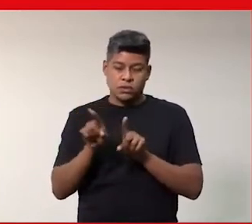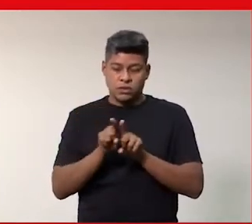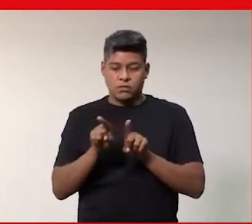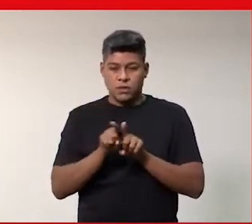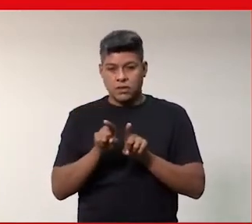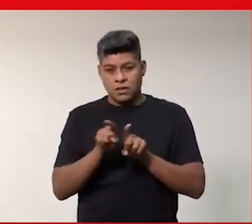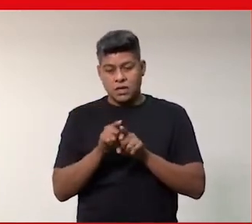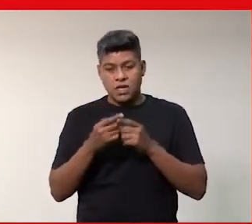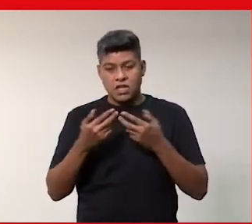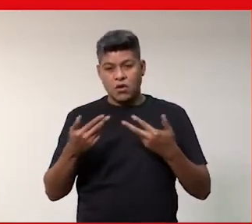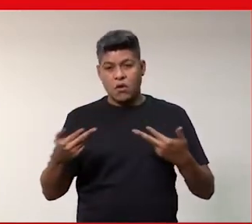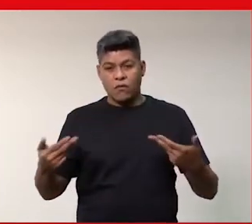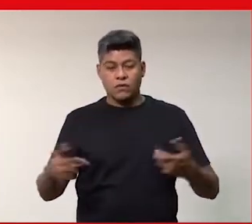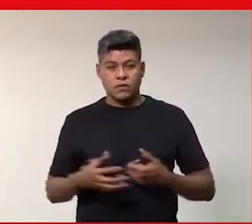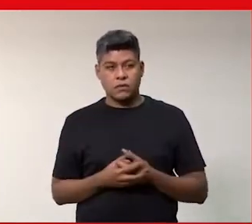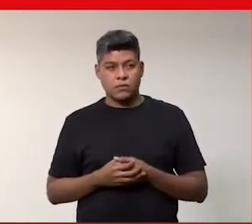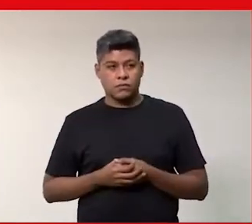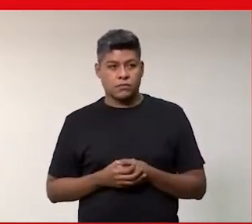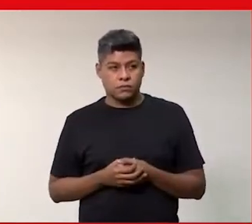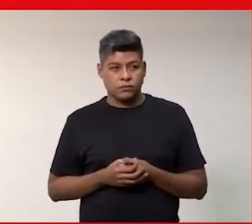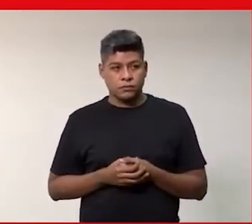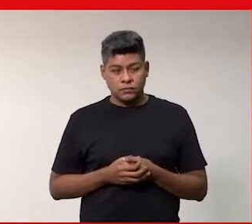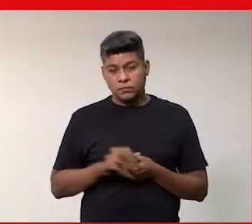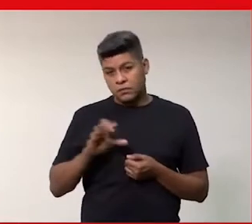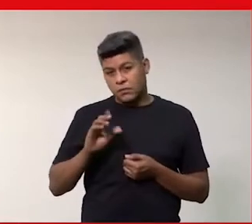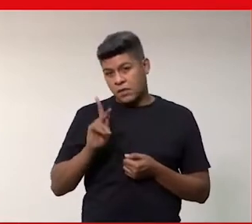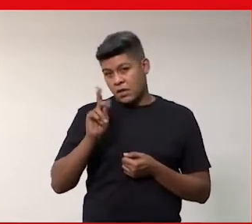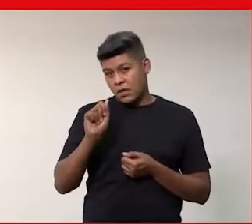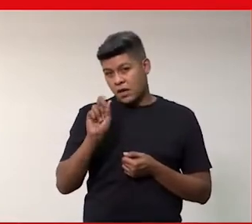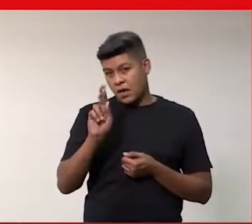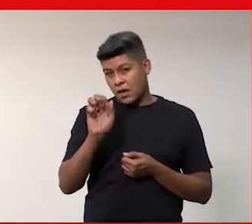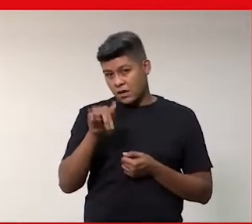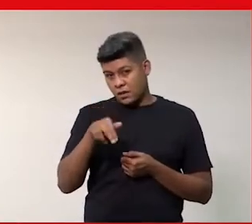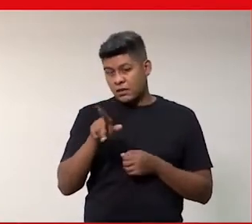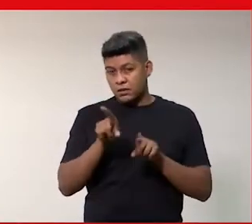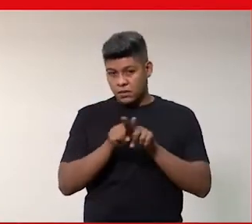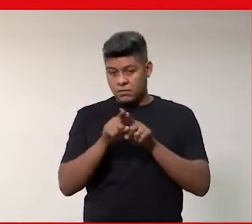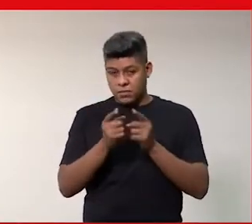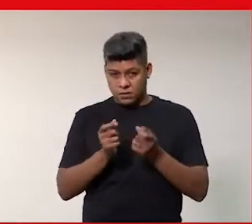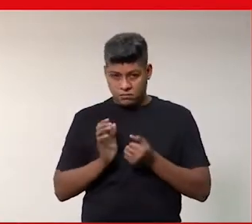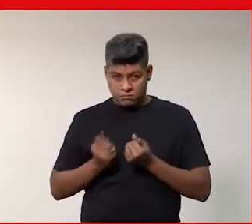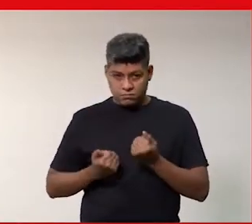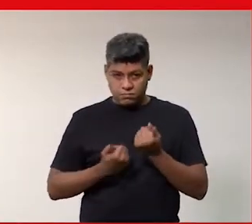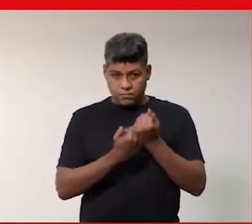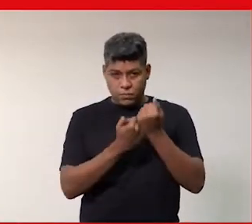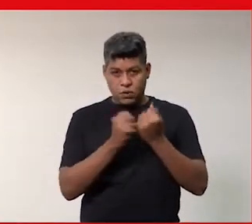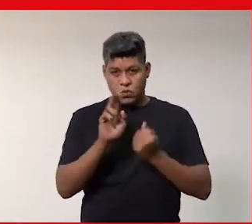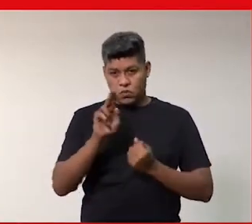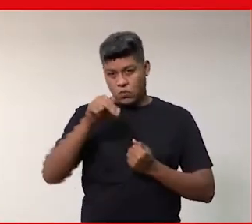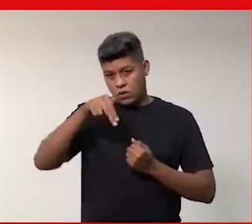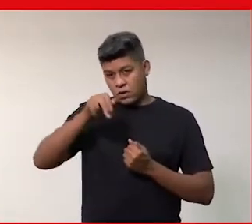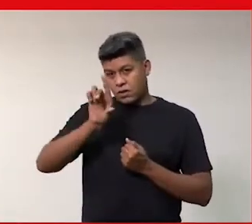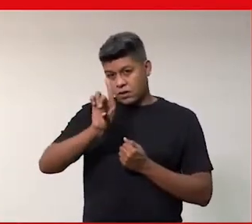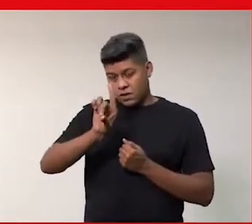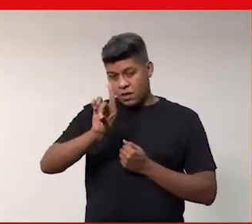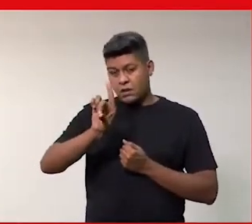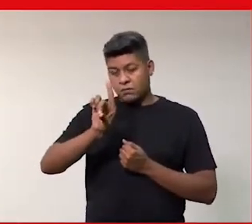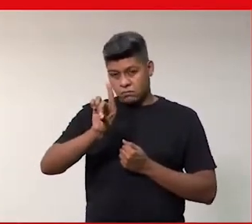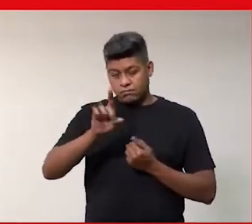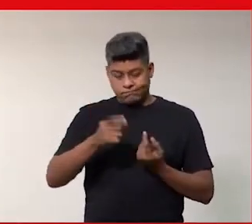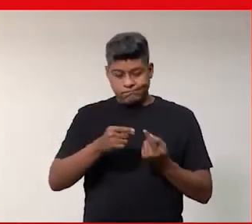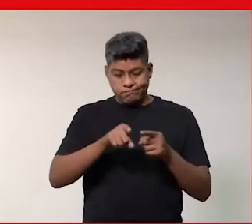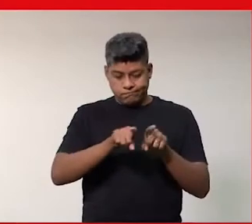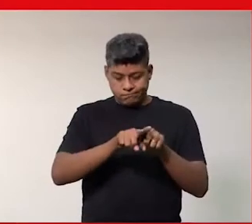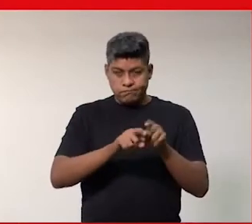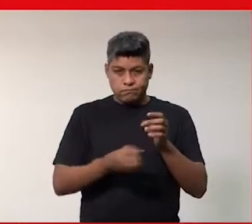Inovação, né. Então, a Karen também apoia o MD sempre que pode, super parceira e